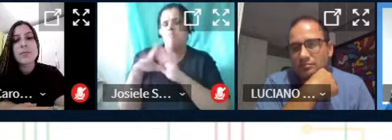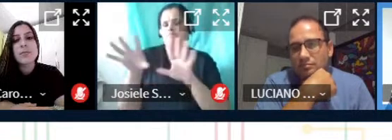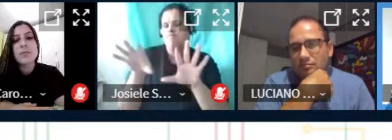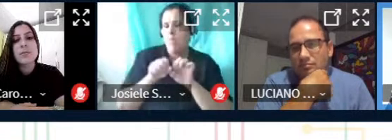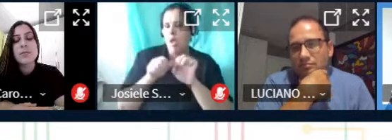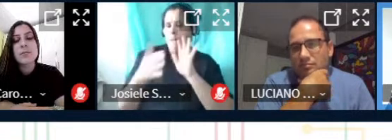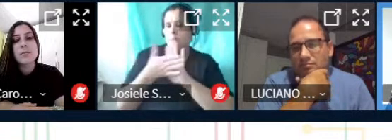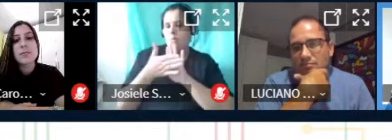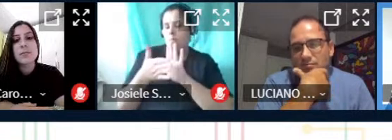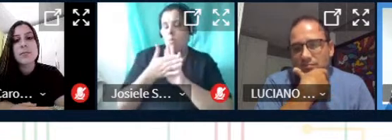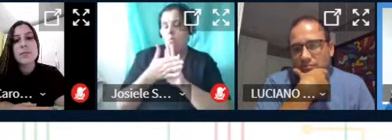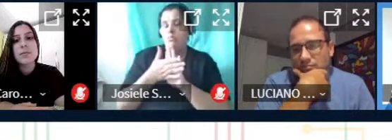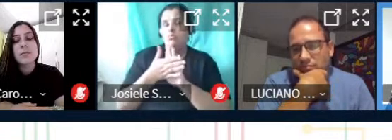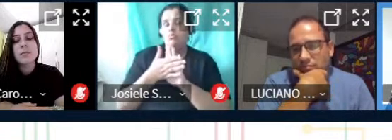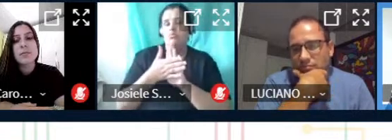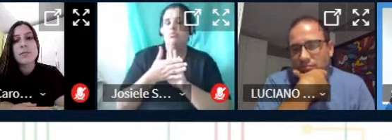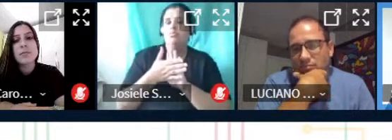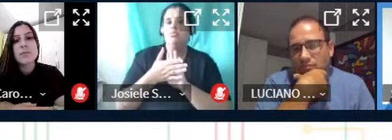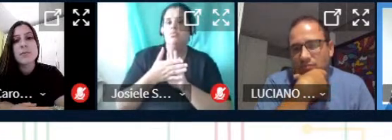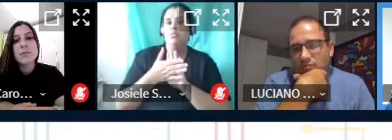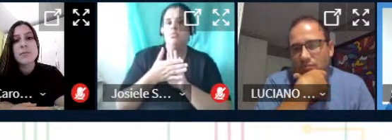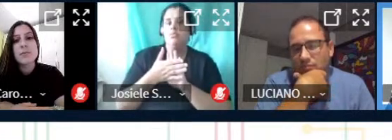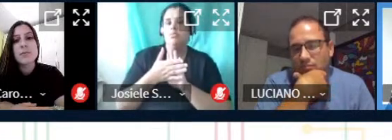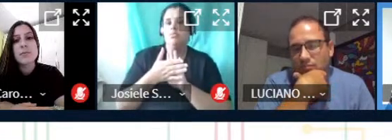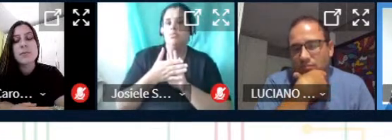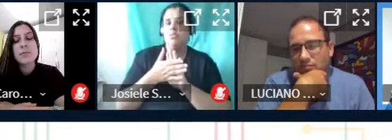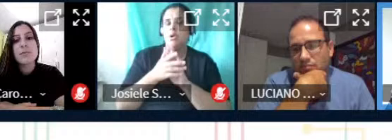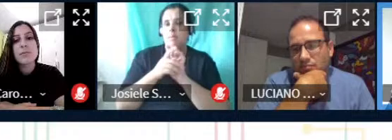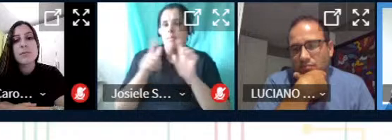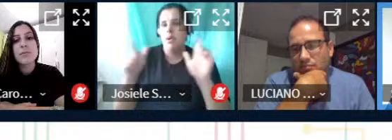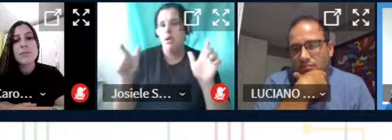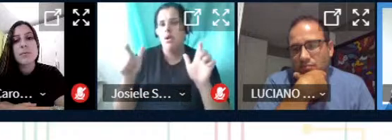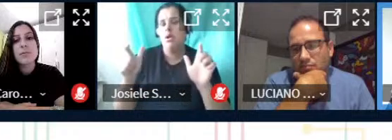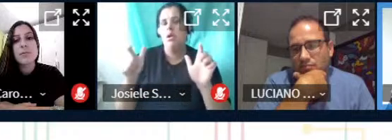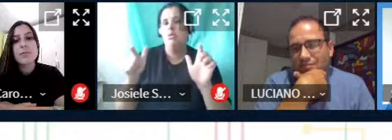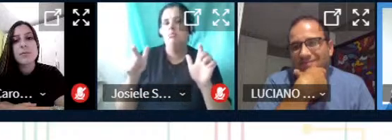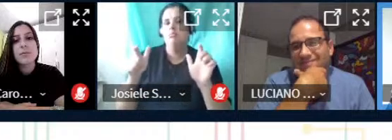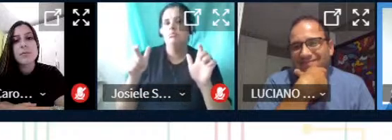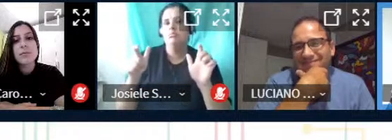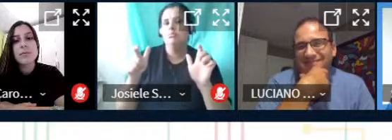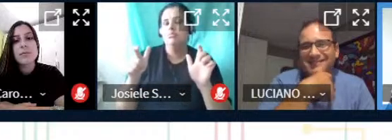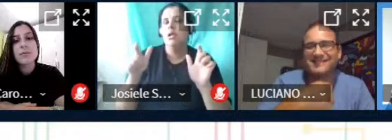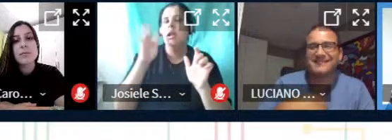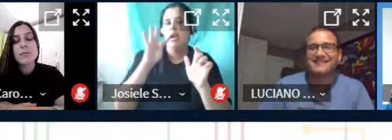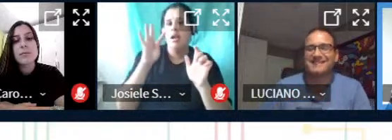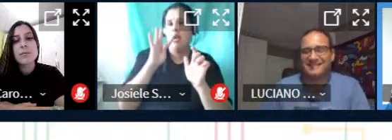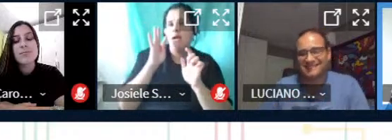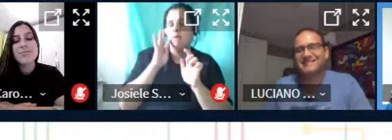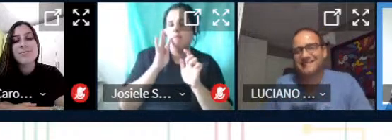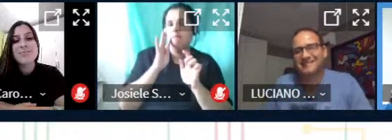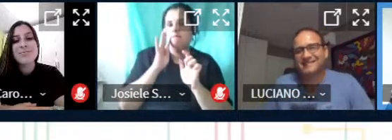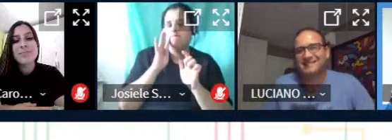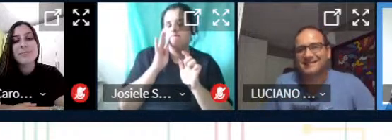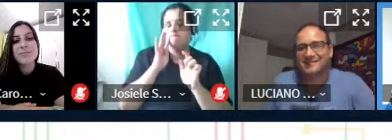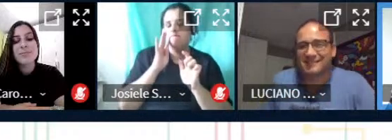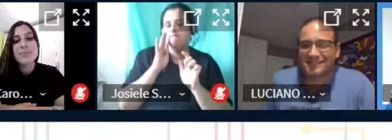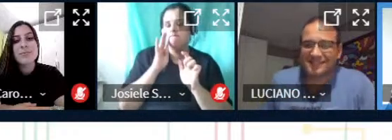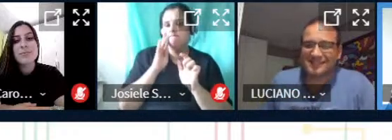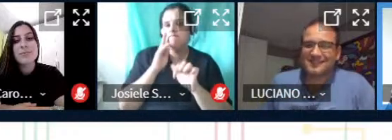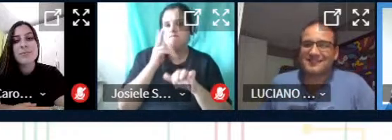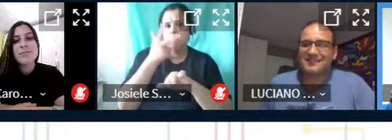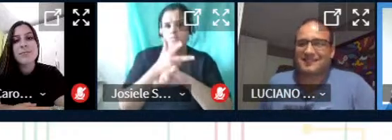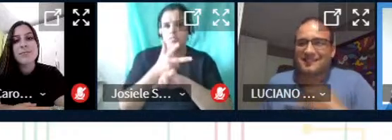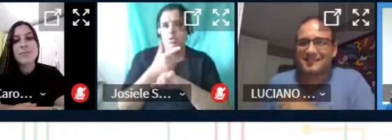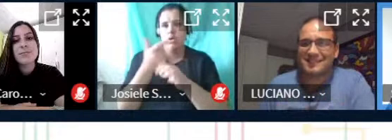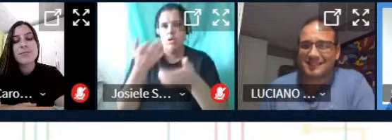proposta de uma tal maneira que em grande parte do tempo a gente é coadjuvante é muito bacana isso a parte do vídeo Fernando eu quero